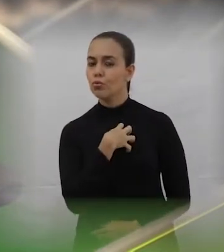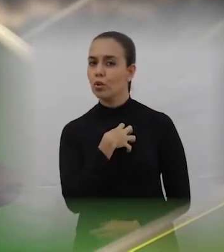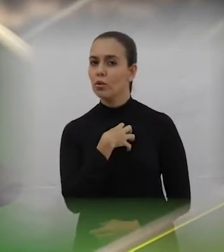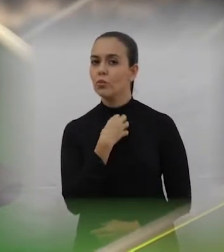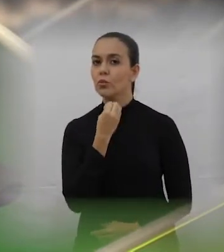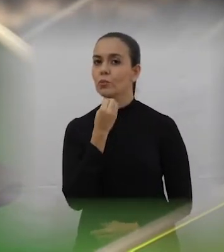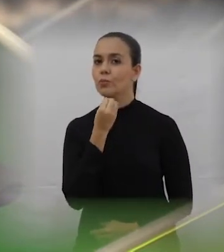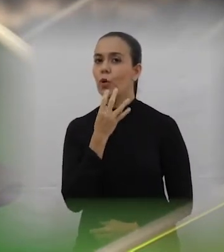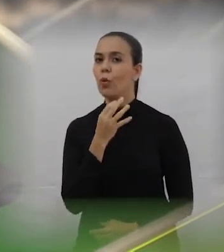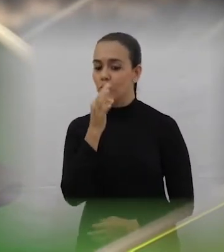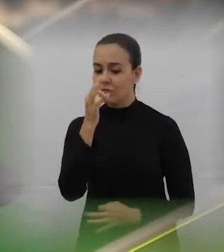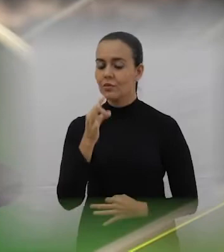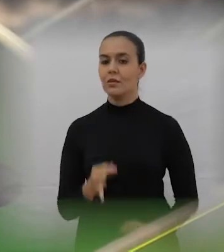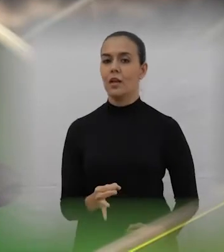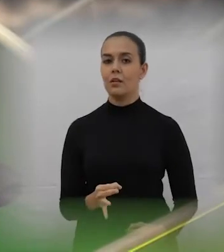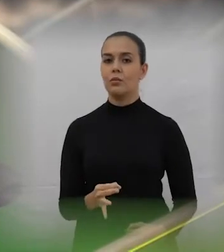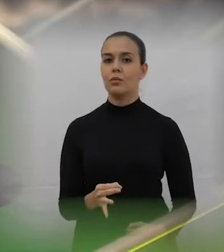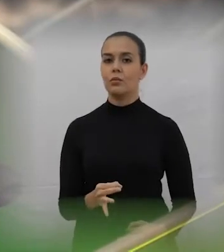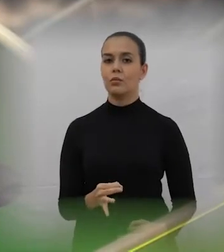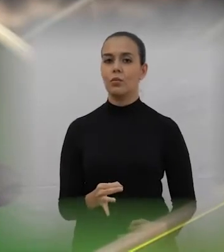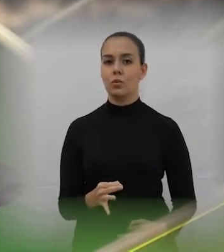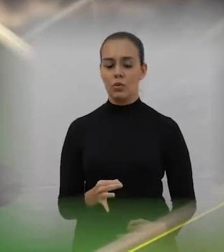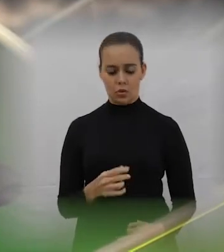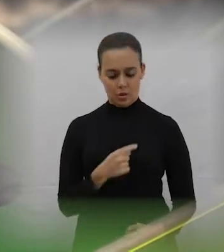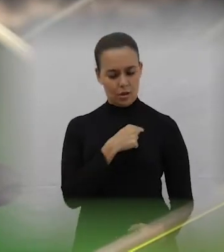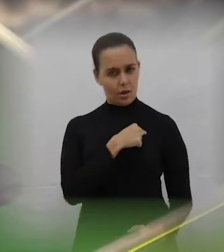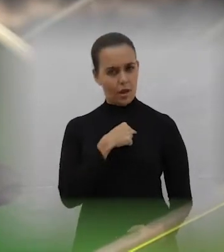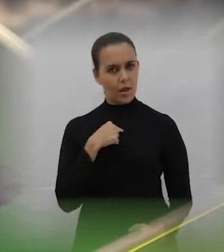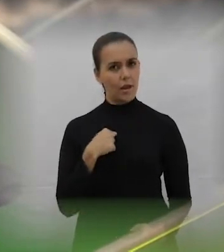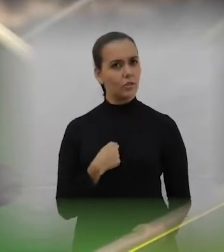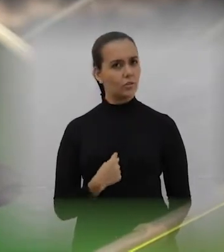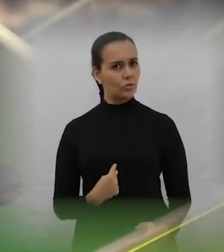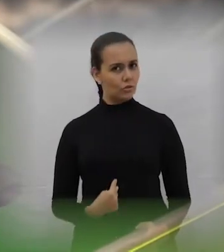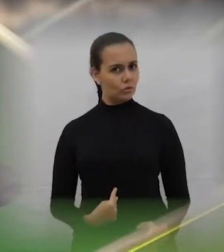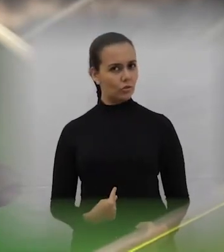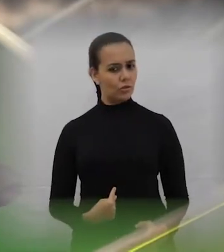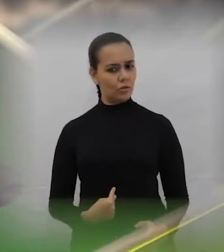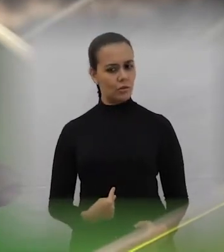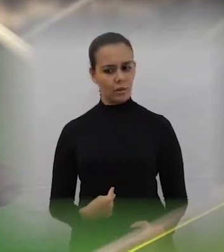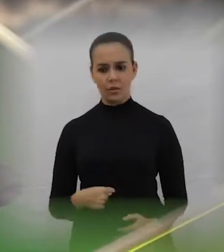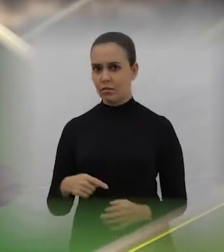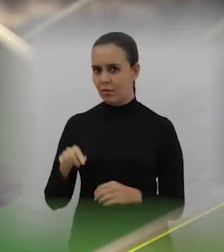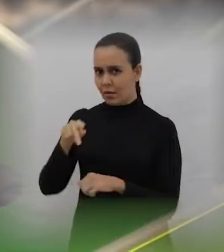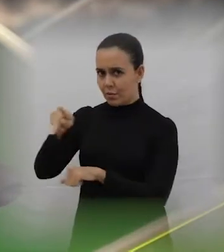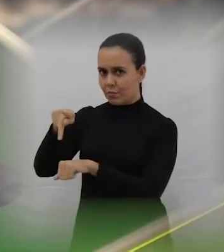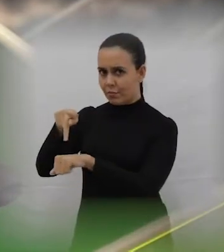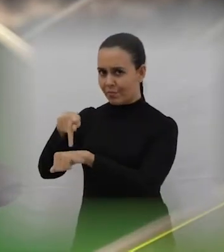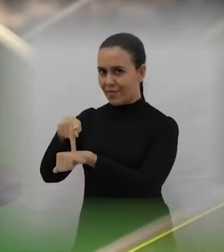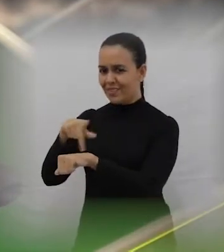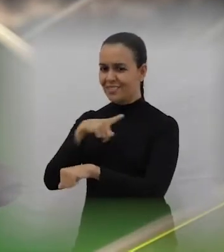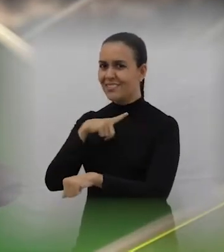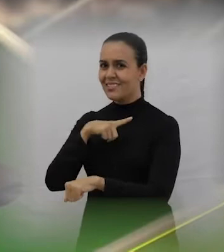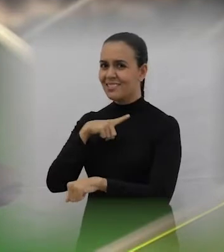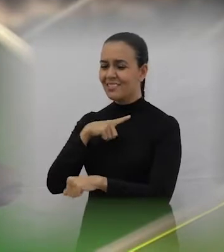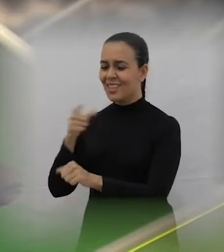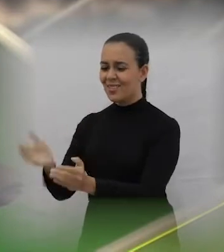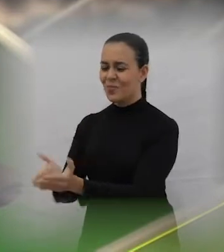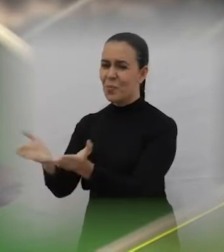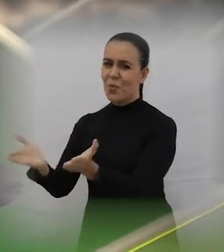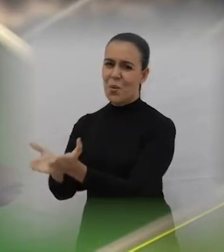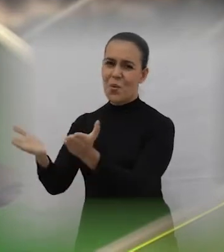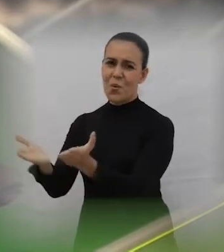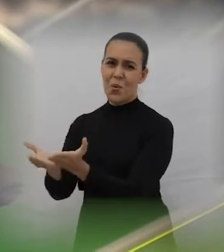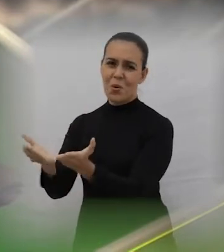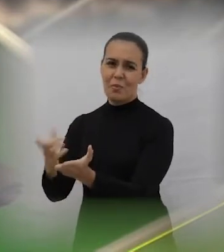sinuca representada pela pobreza, pelo isolamento e pela decadência que marcou o império do meio,